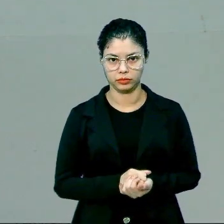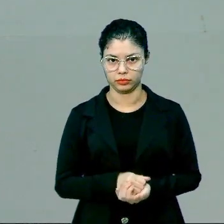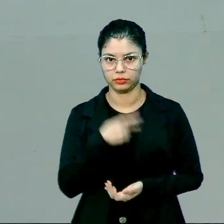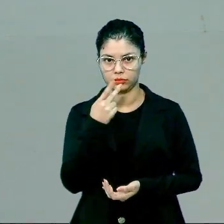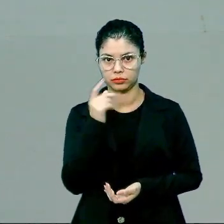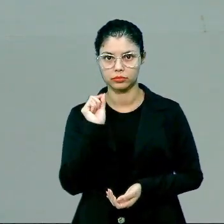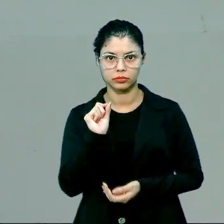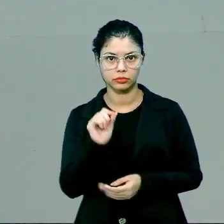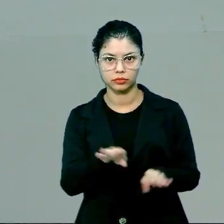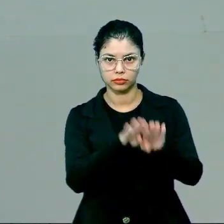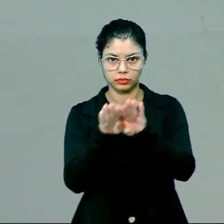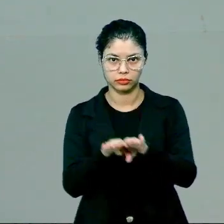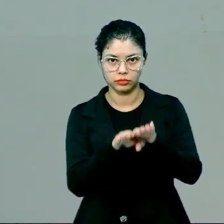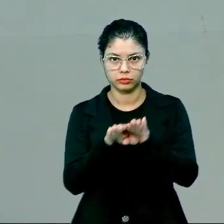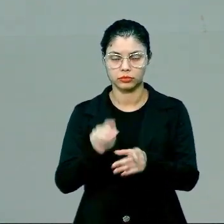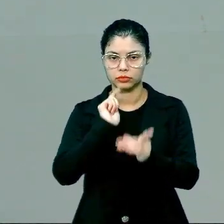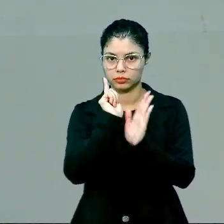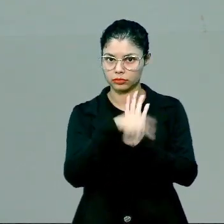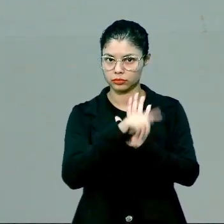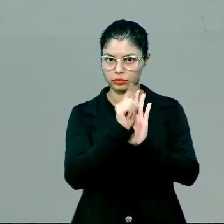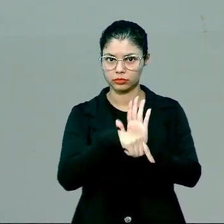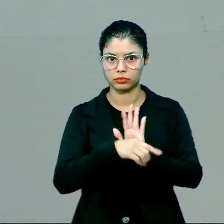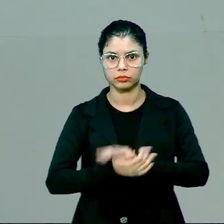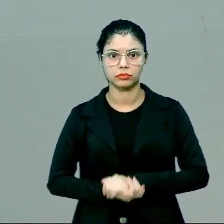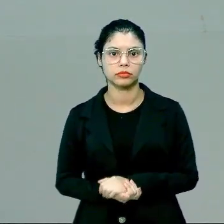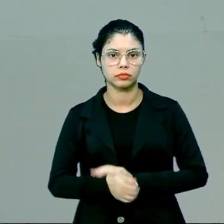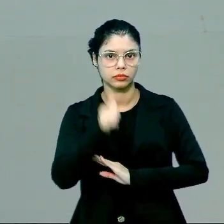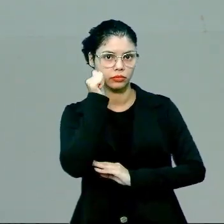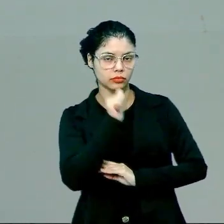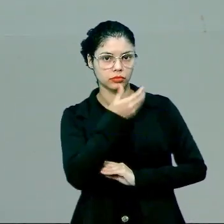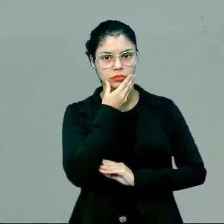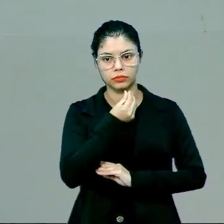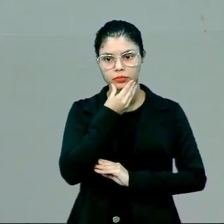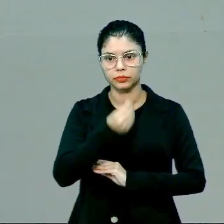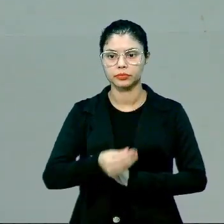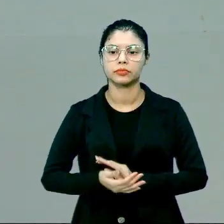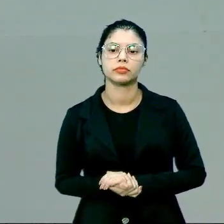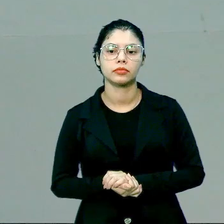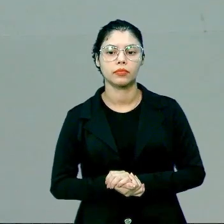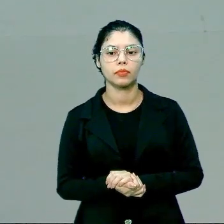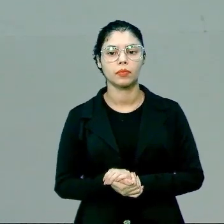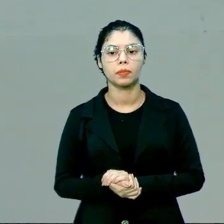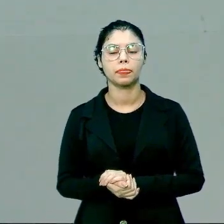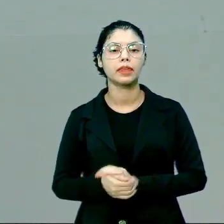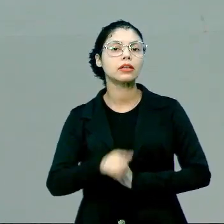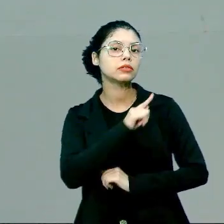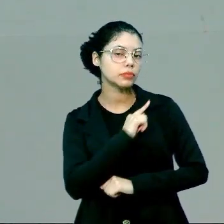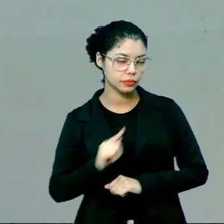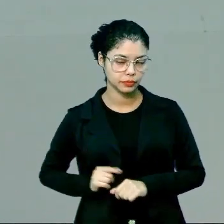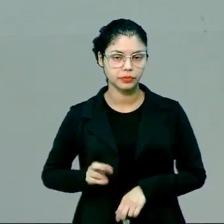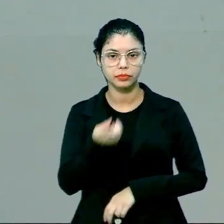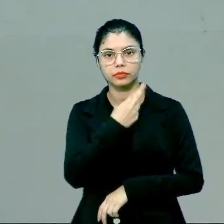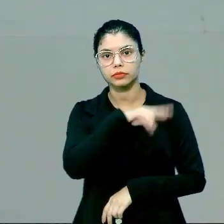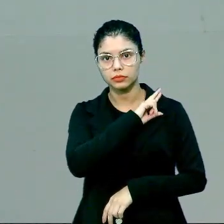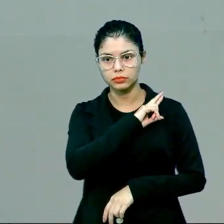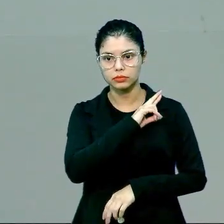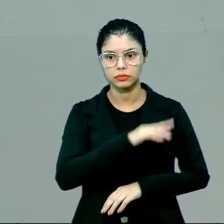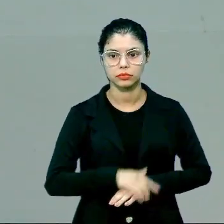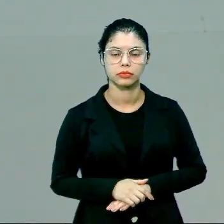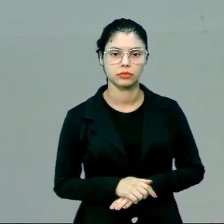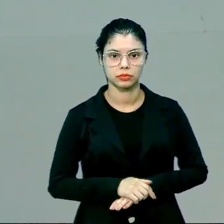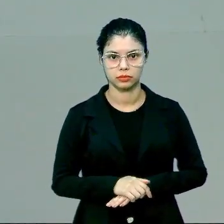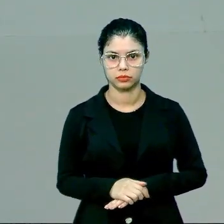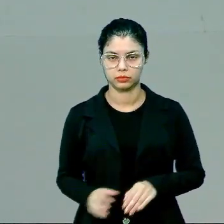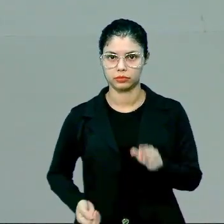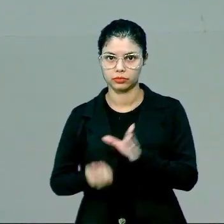falando de igualdade de gêneros, que é a igualdade entre homens e mulheres. E que o governo é responsável por